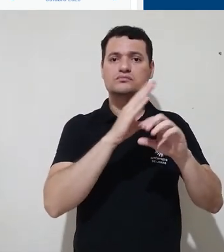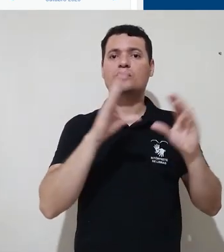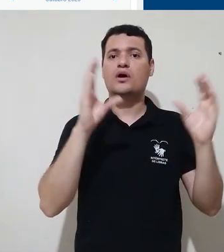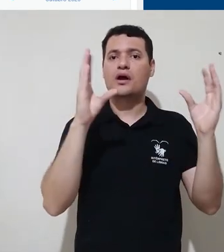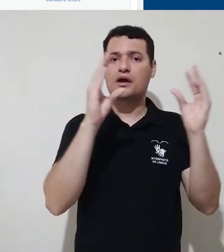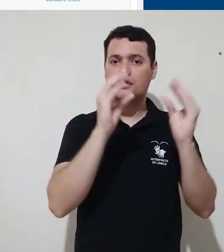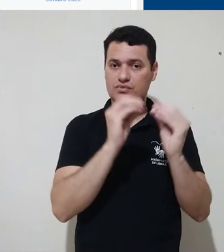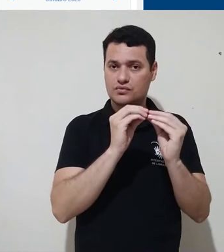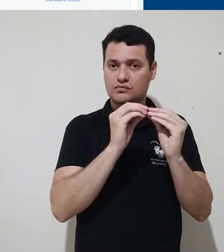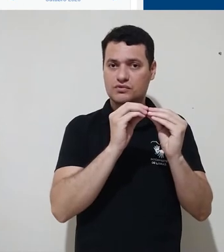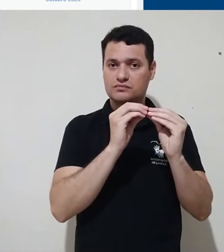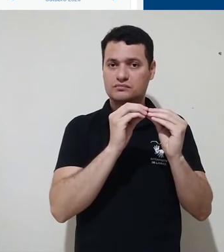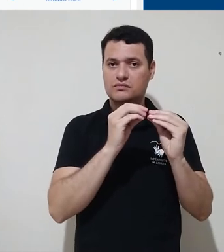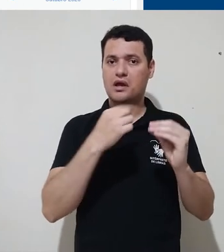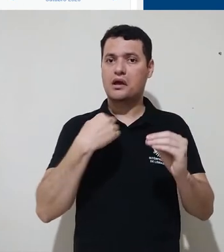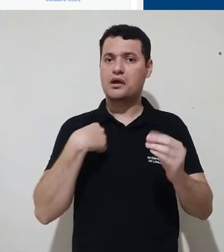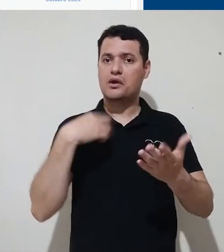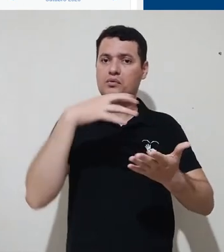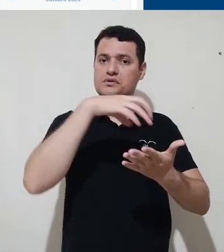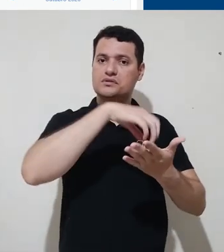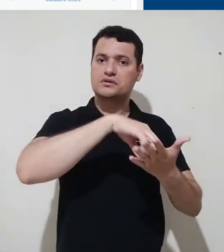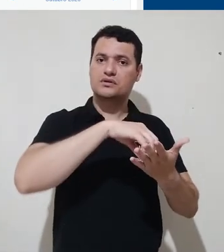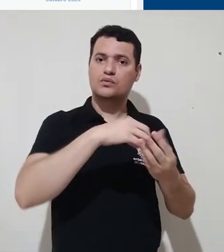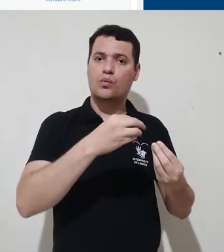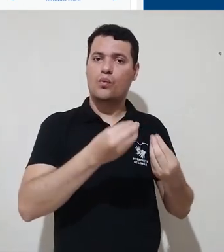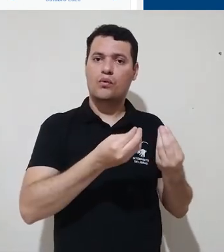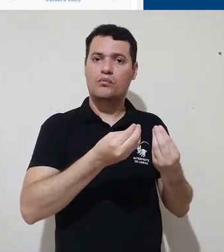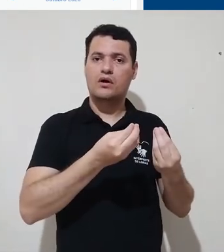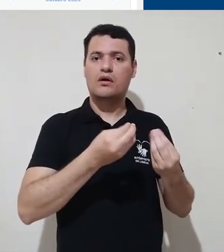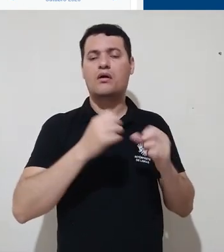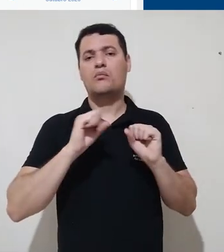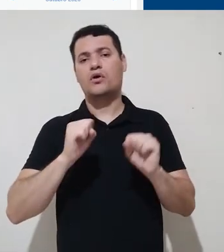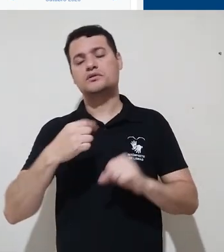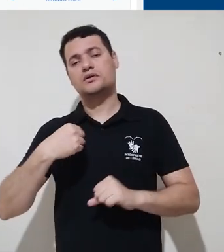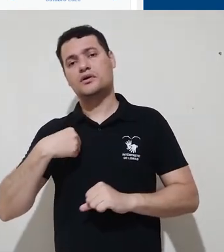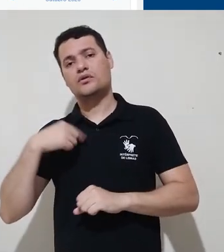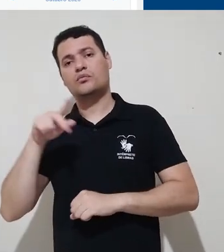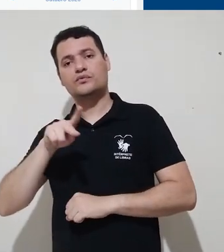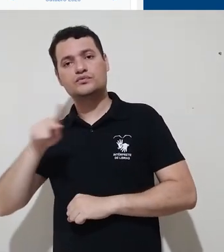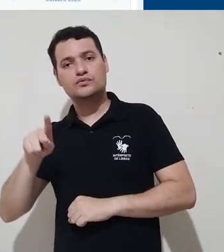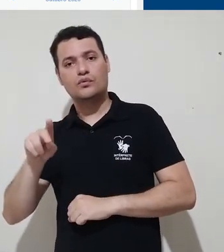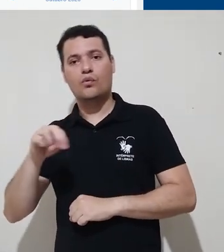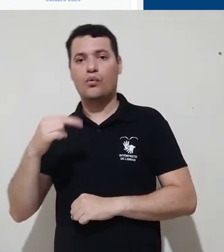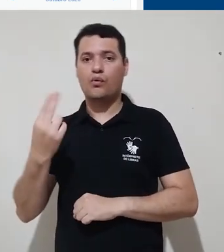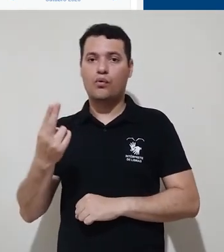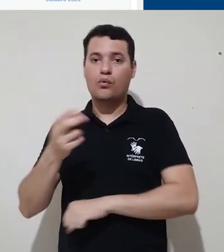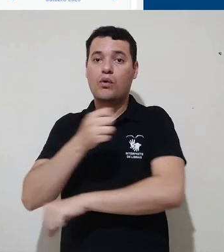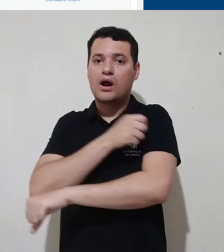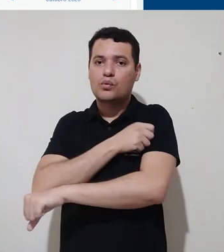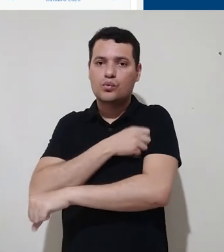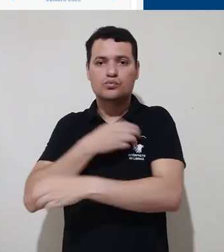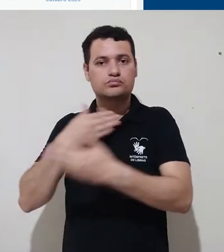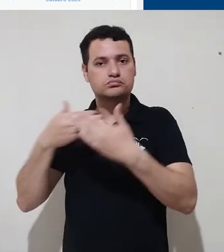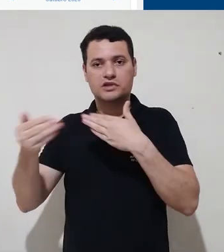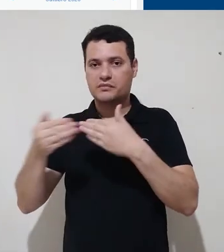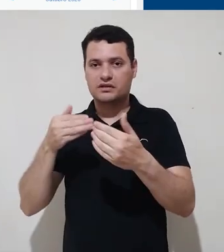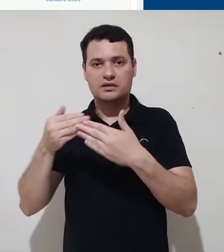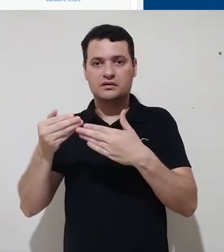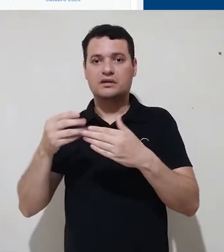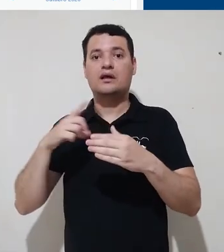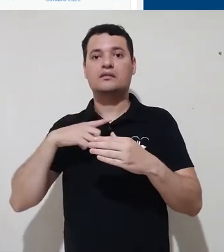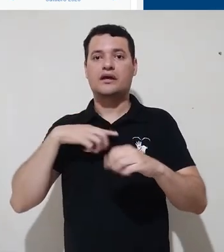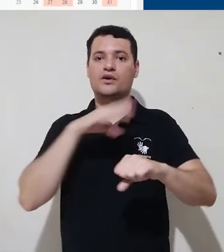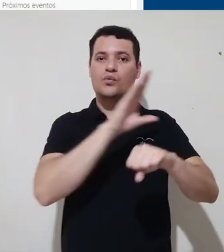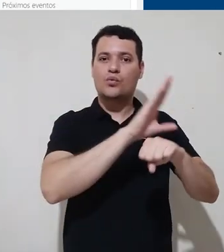resumo dos cursos nos quais eu estou inscrito, seja como professor,